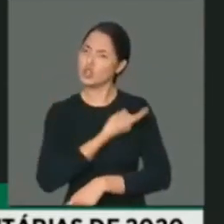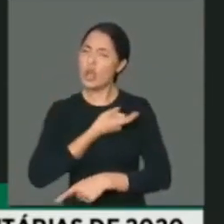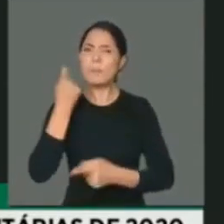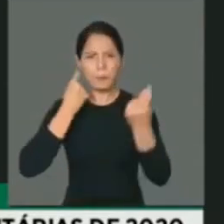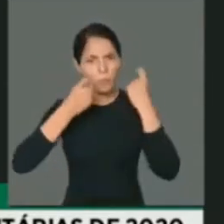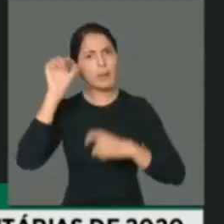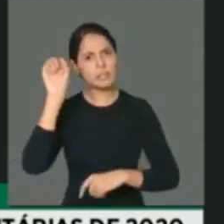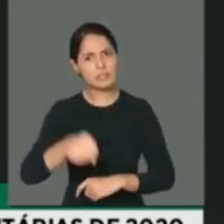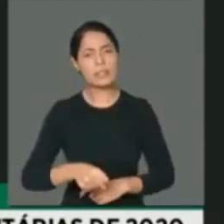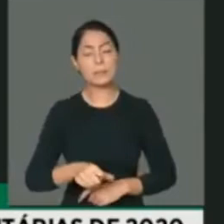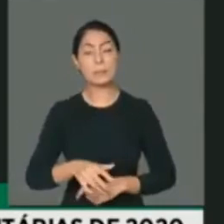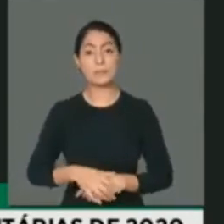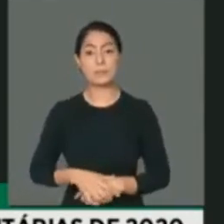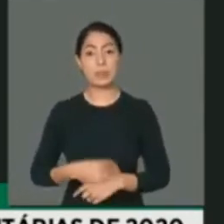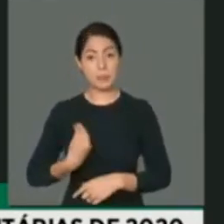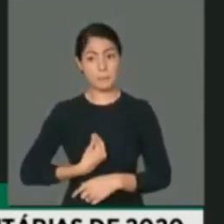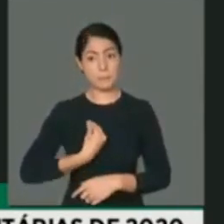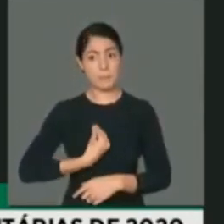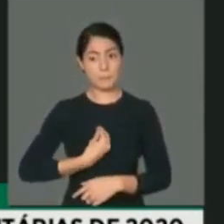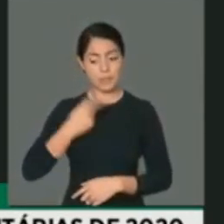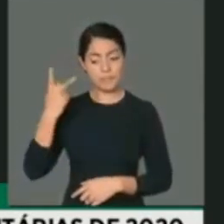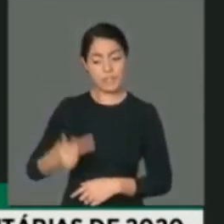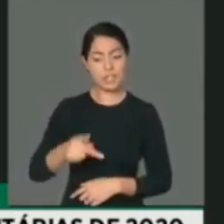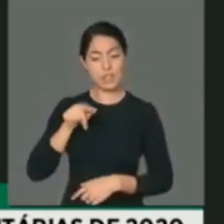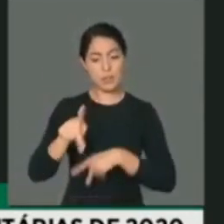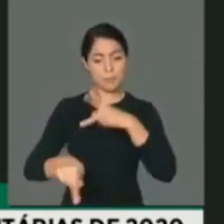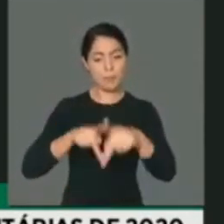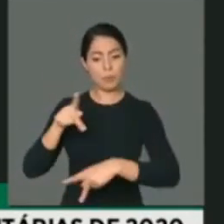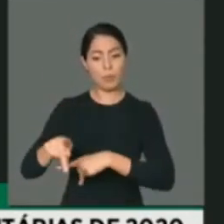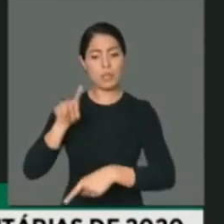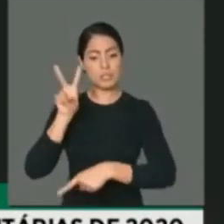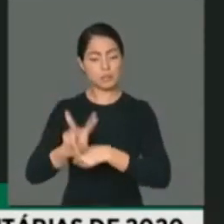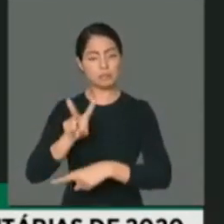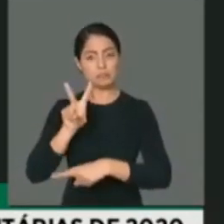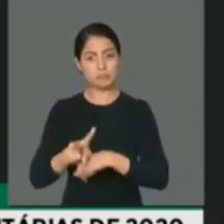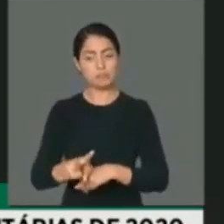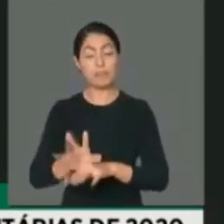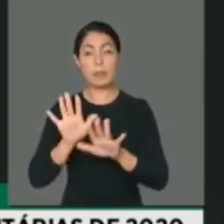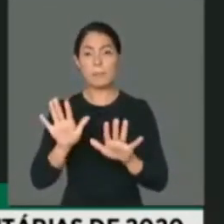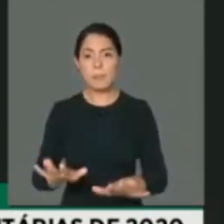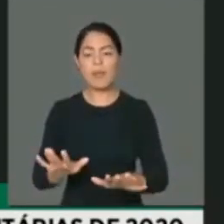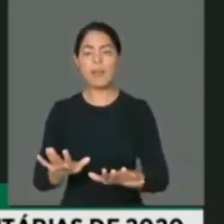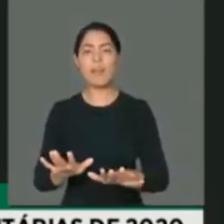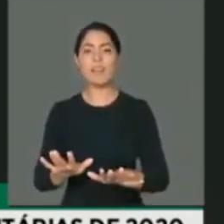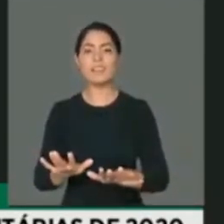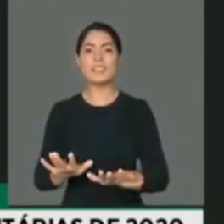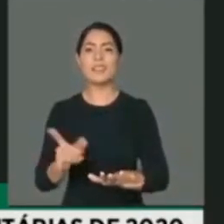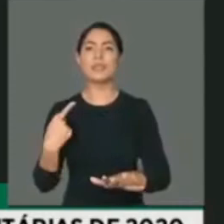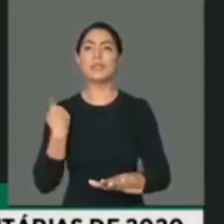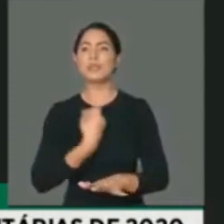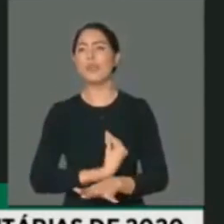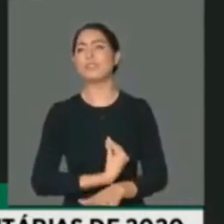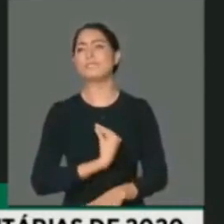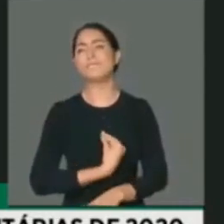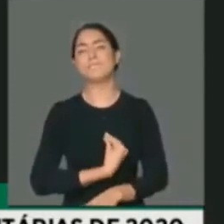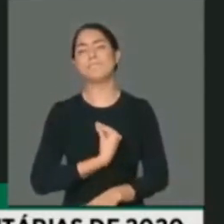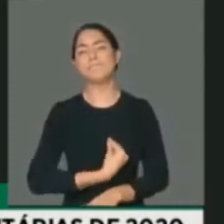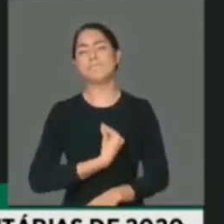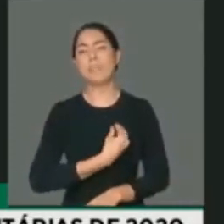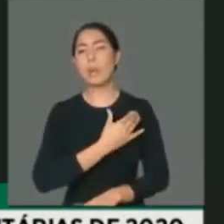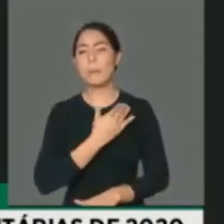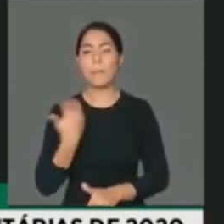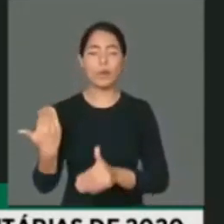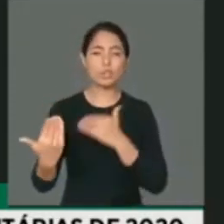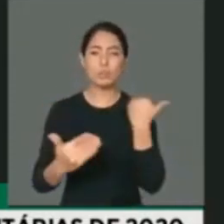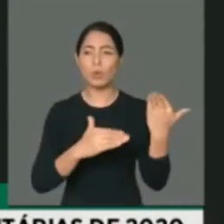para que ele saia desse momento, a gente tenha cada vez menos mortes, porque sabemos